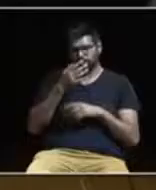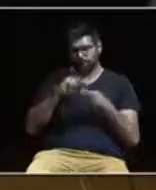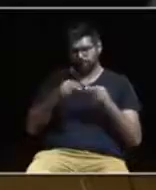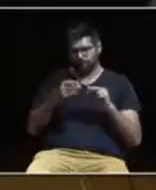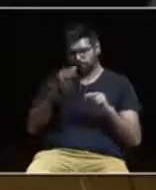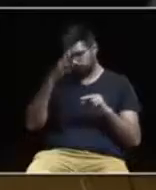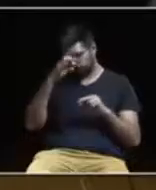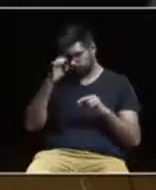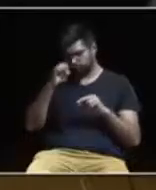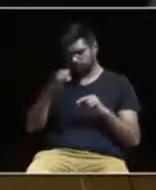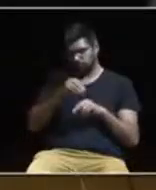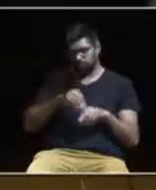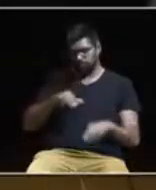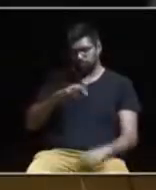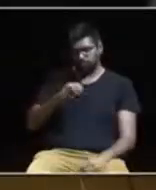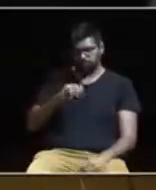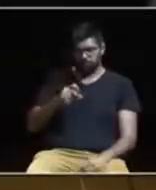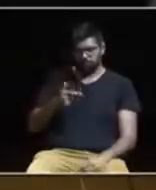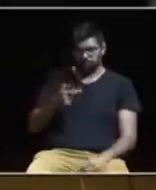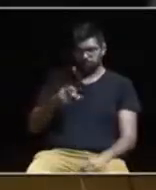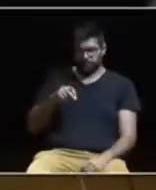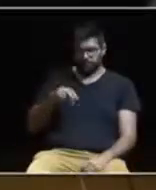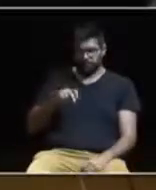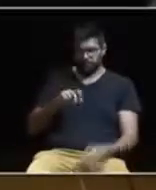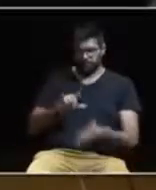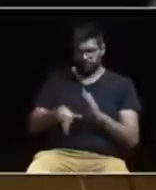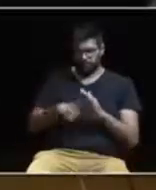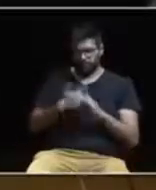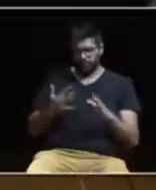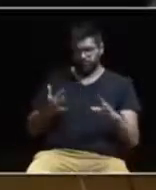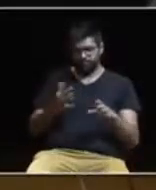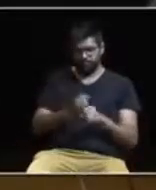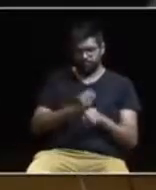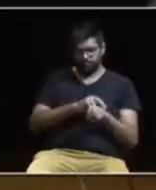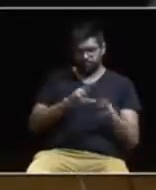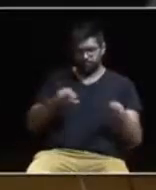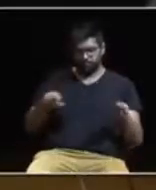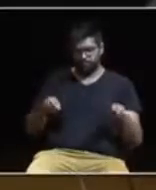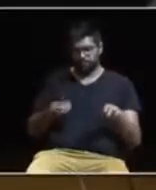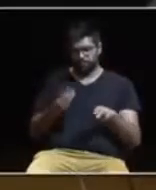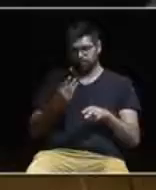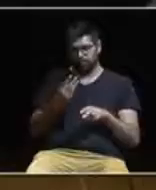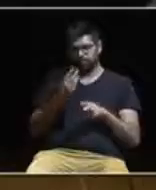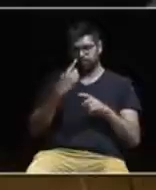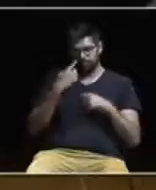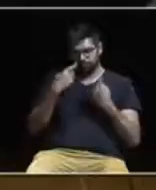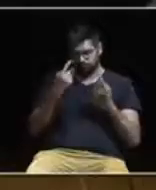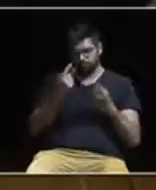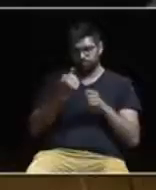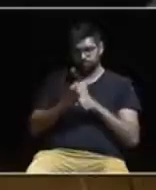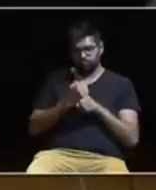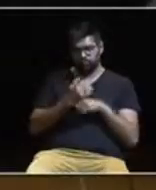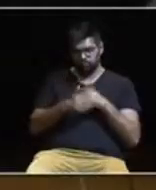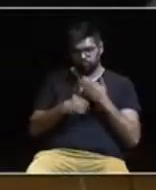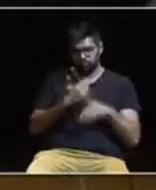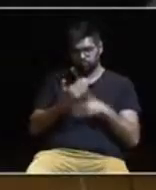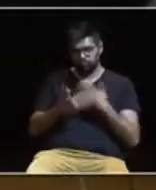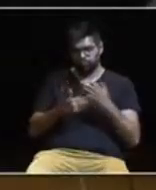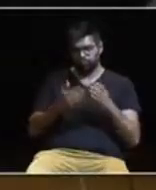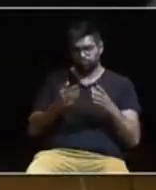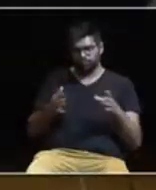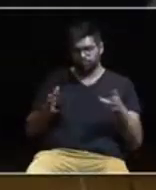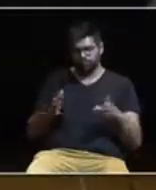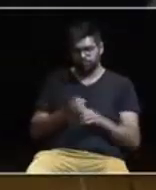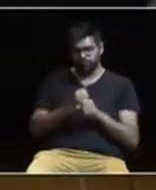Governo prevêem para a Colina de Santana, cujo projeto implica a destruição de três hospitais públicos ainda em funcionamento perante os